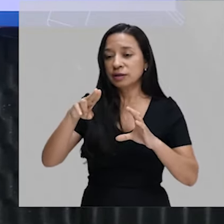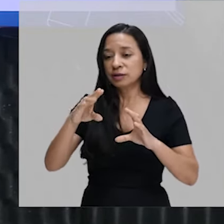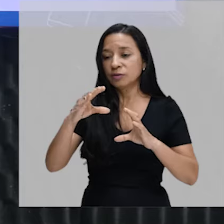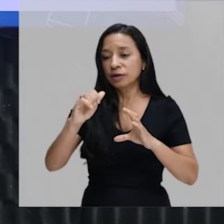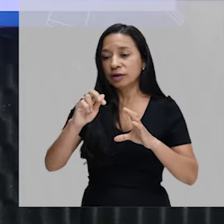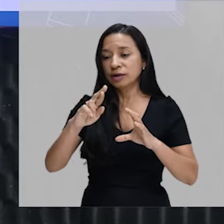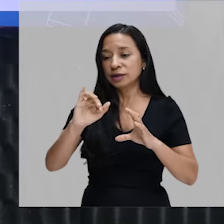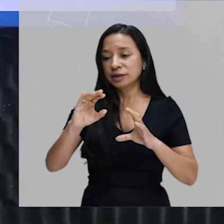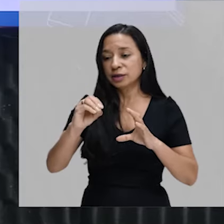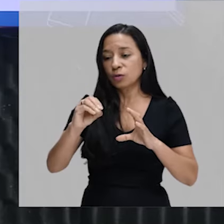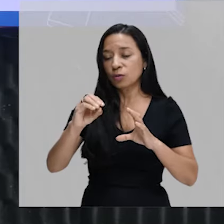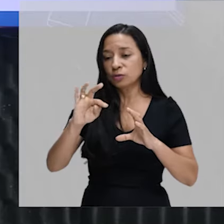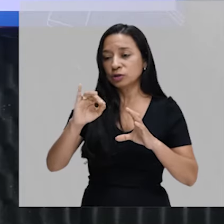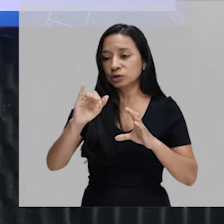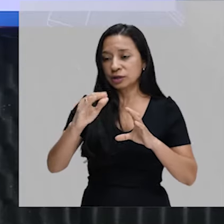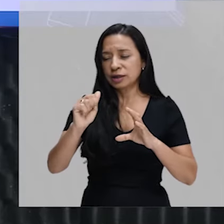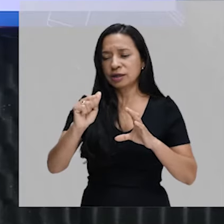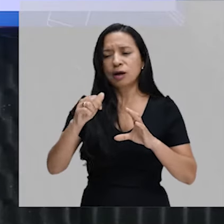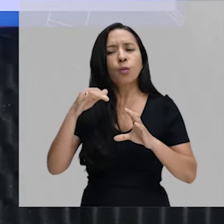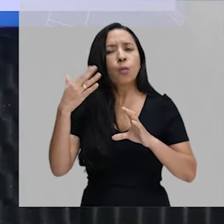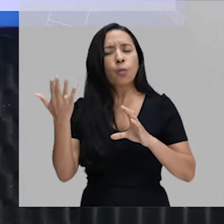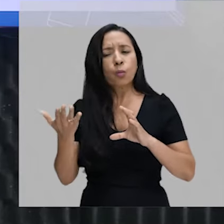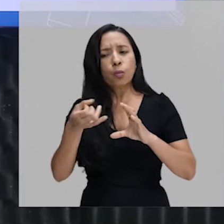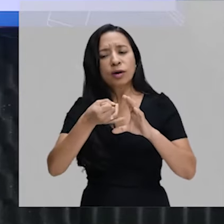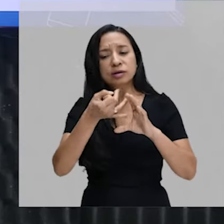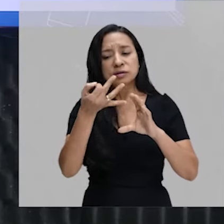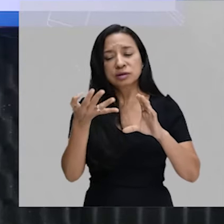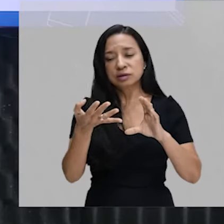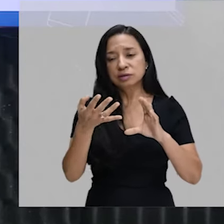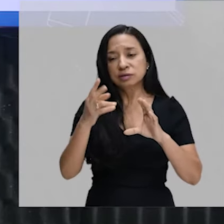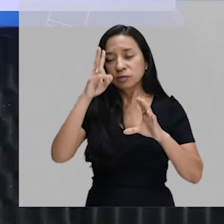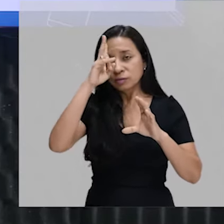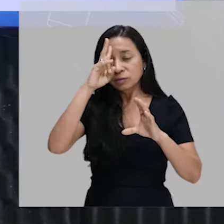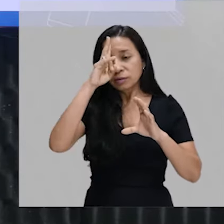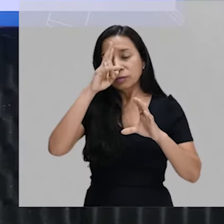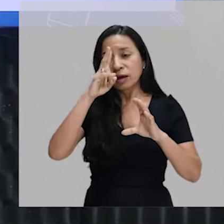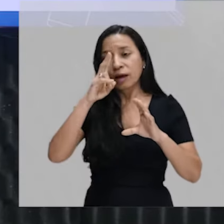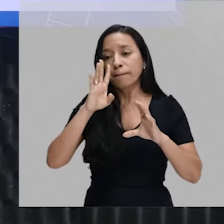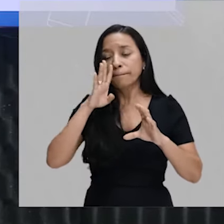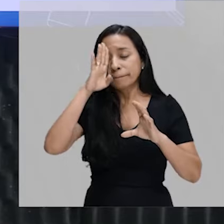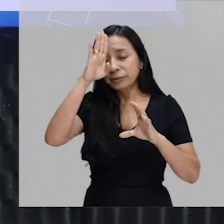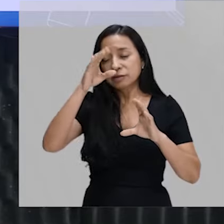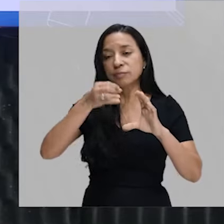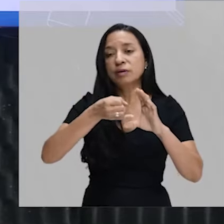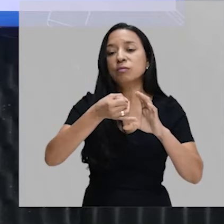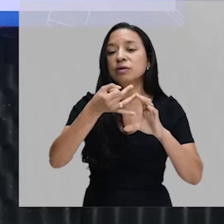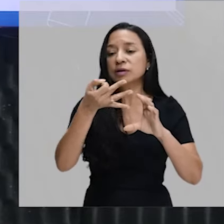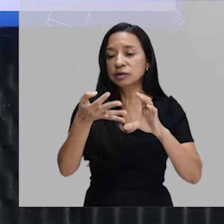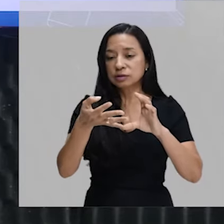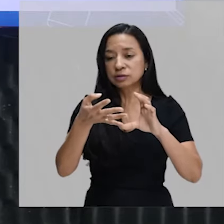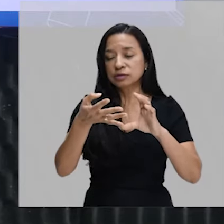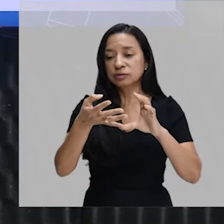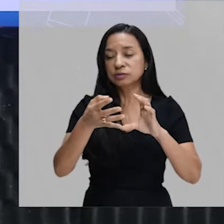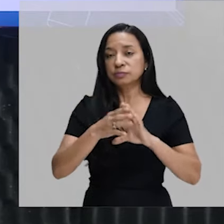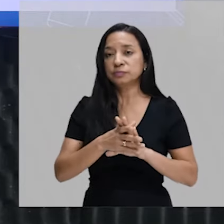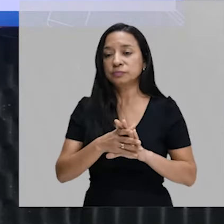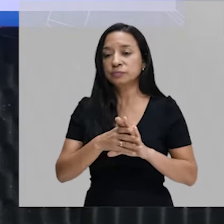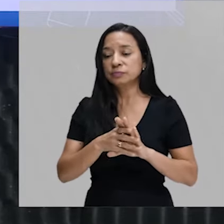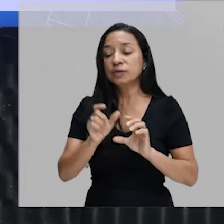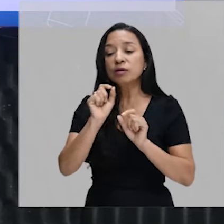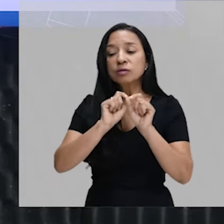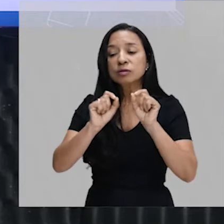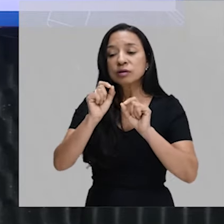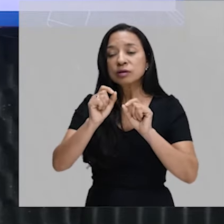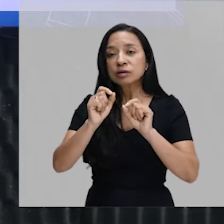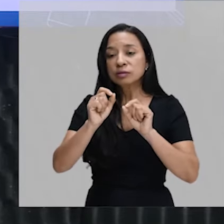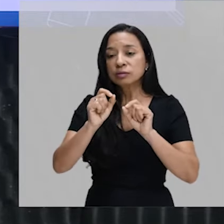Vamos lembrar as características da célula eucariótica, pessoal. A principal característica de uma célula eucariótica é a